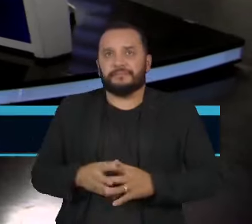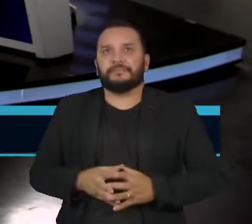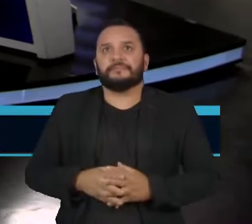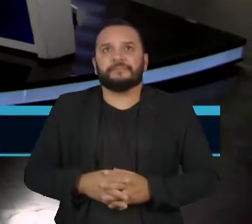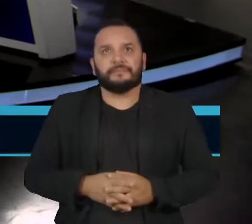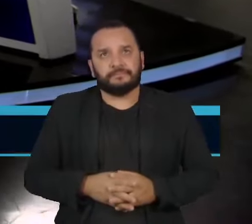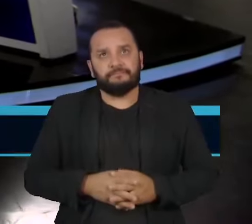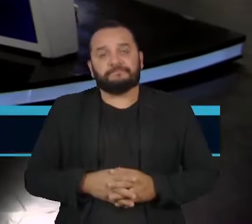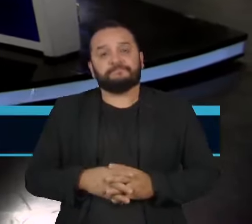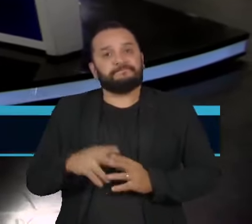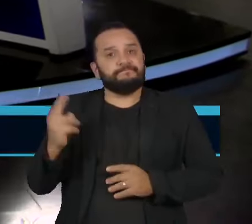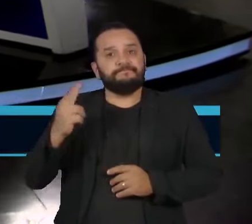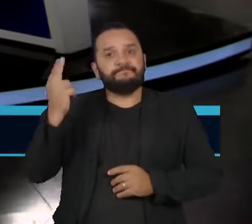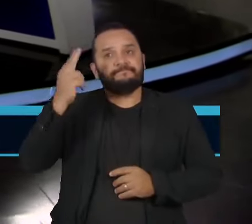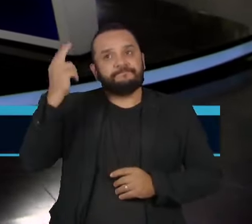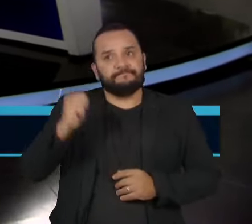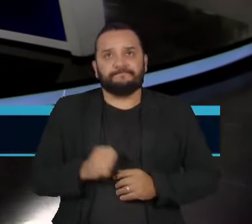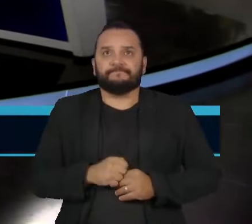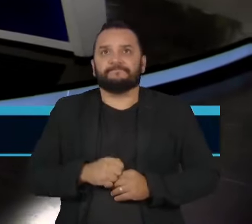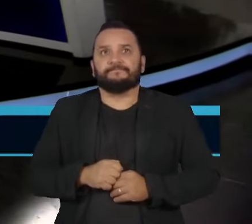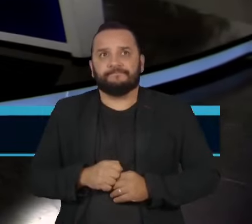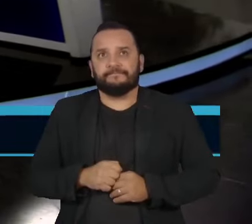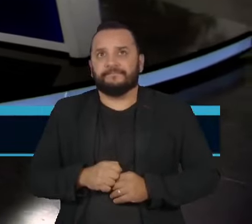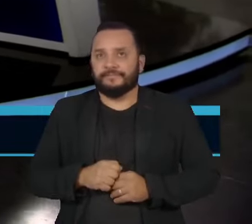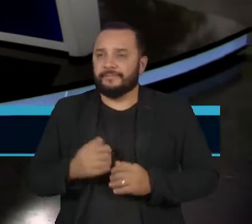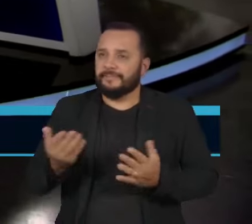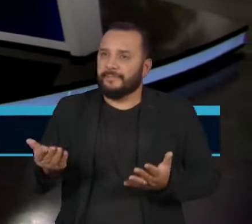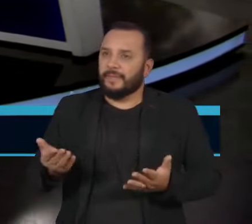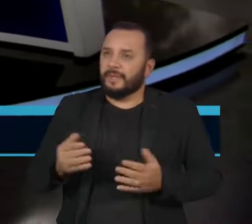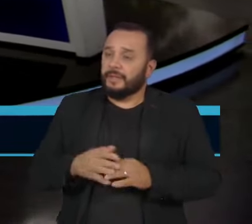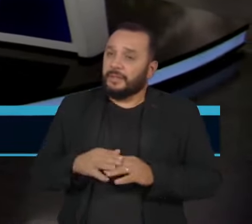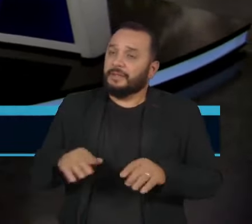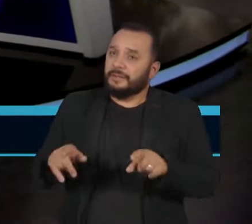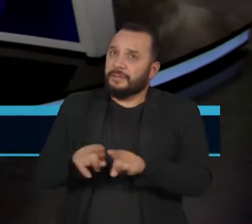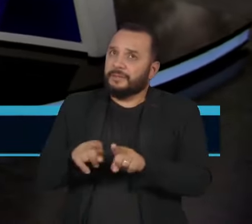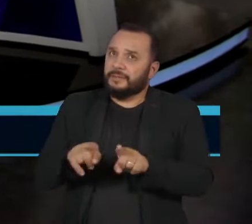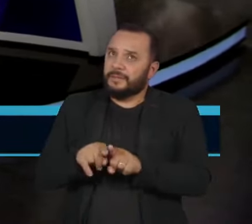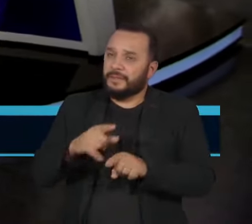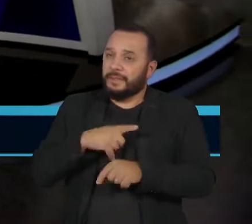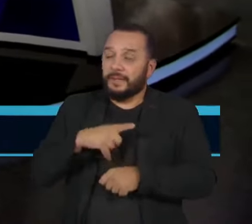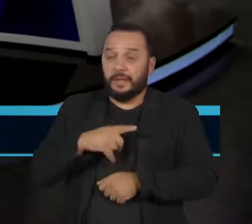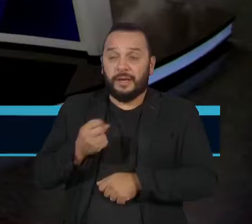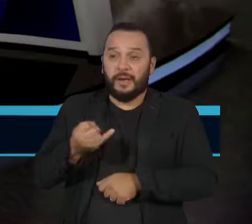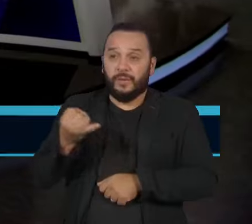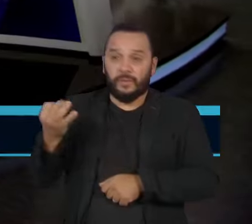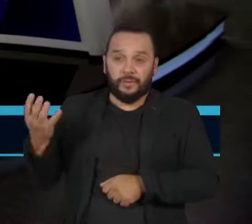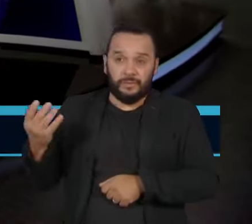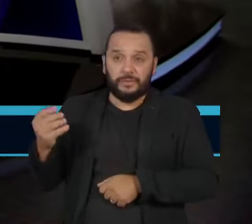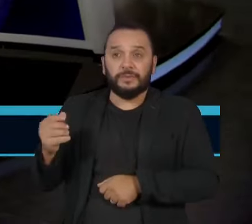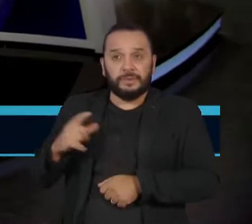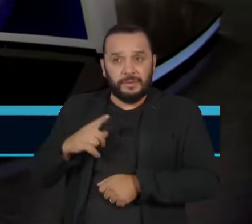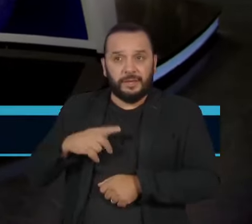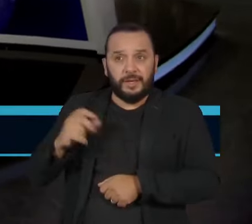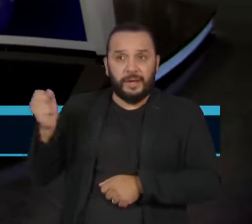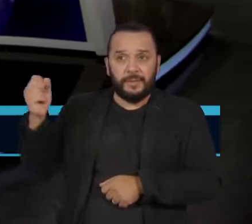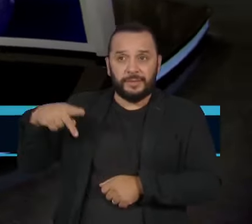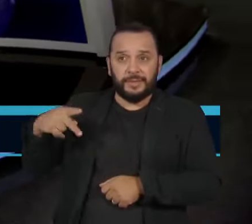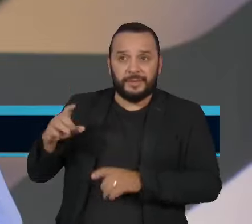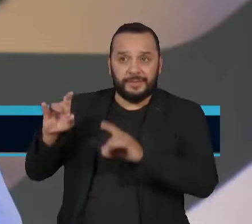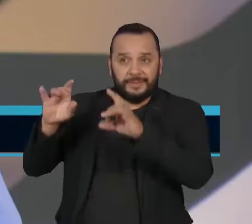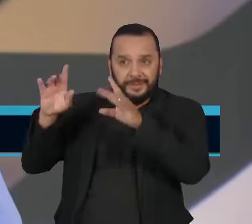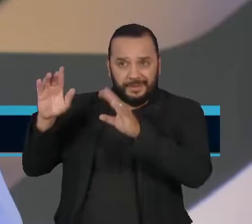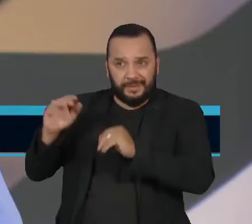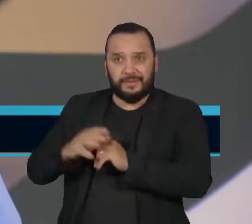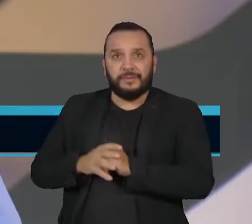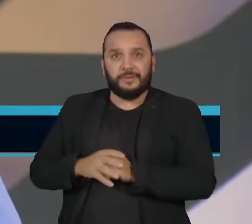Não dá. Vecina, isso sem falar nos regimes especiais, que são uma caixa preta. Nós estamos